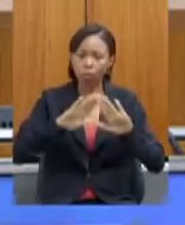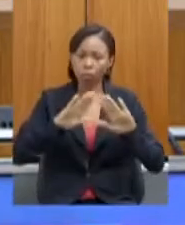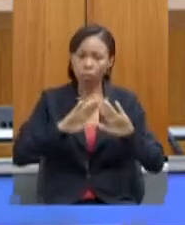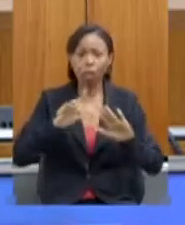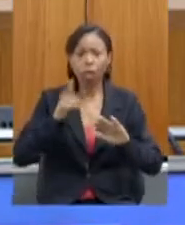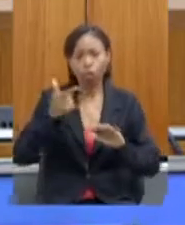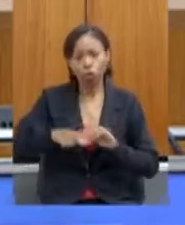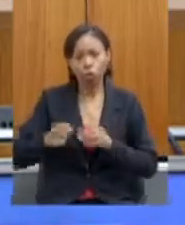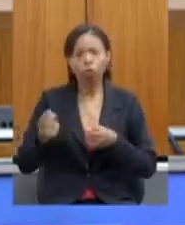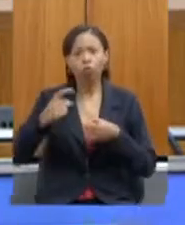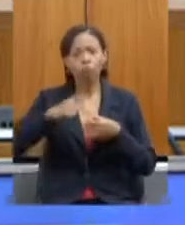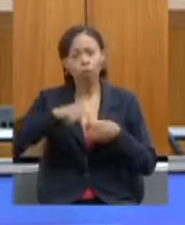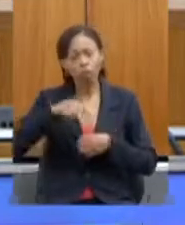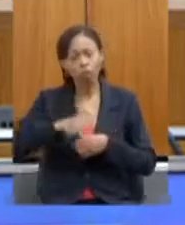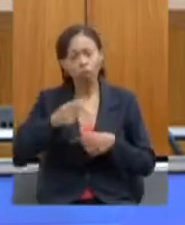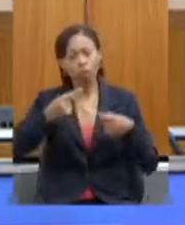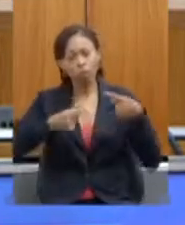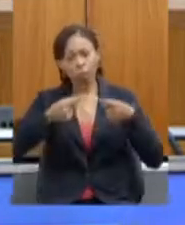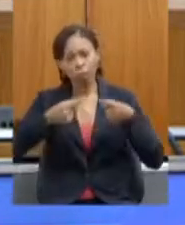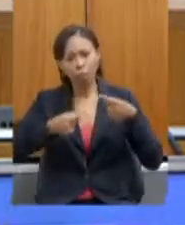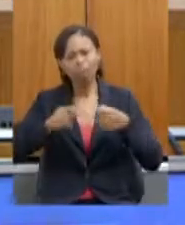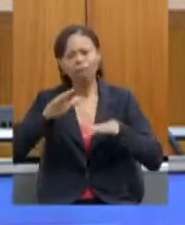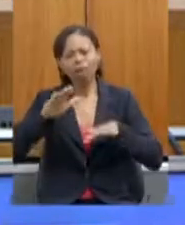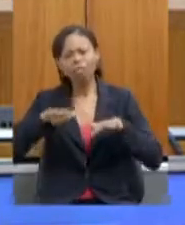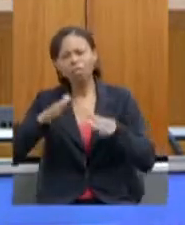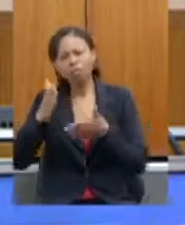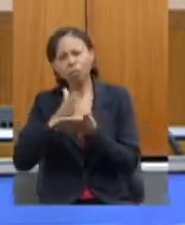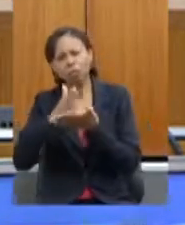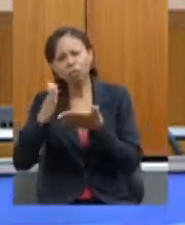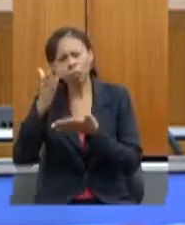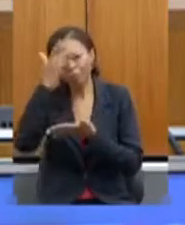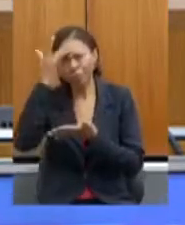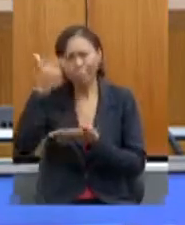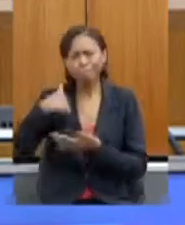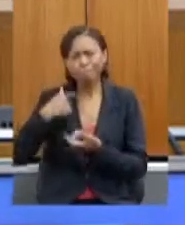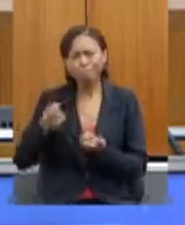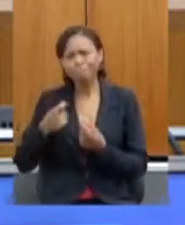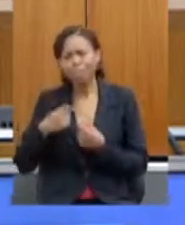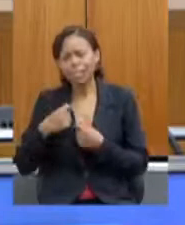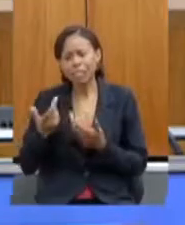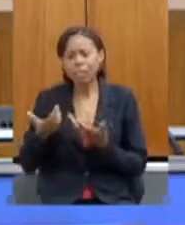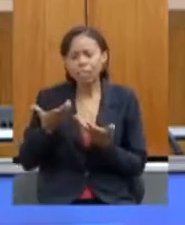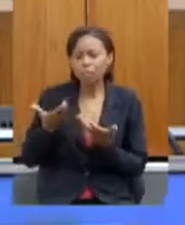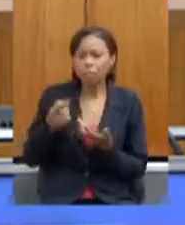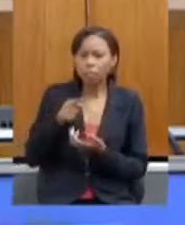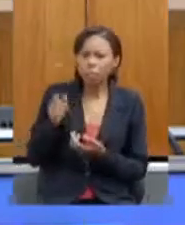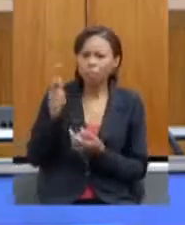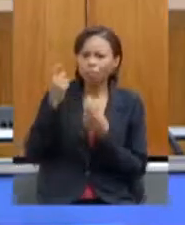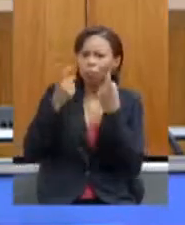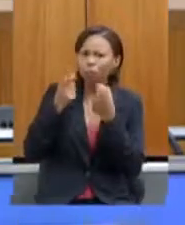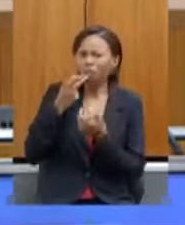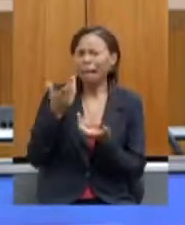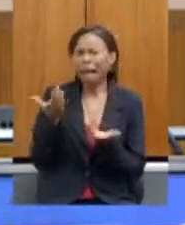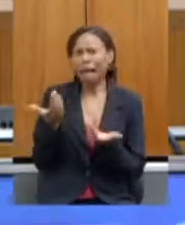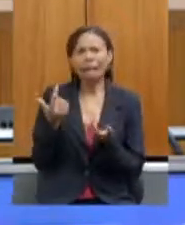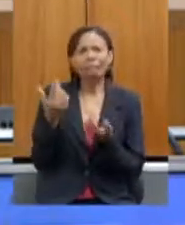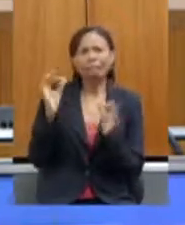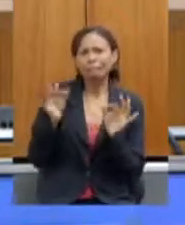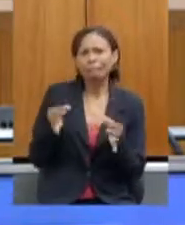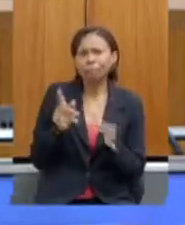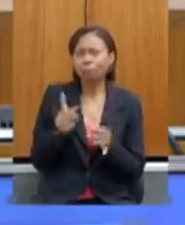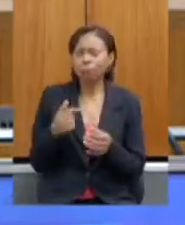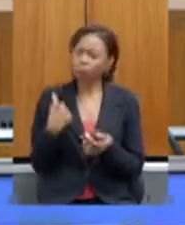debate algumas pessoas às vezes me manifestam preocupação e falam ah eu acho que isso não vai dar certo eu falo mas por que